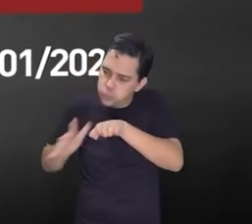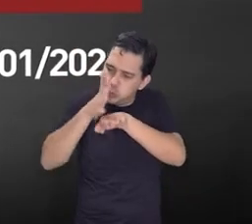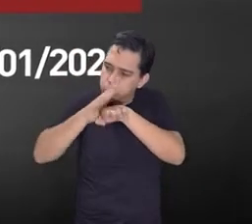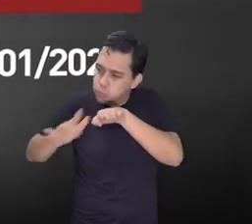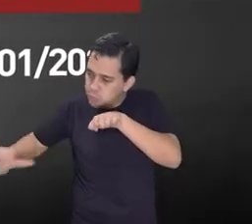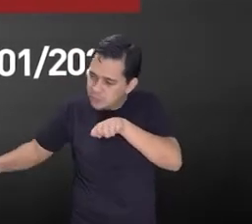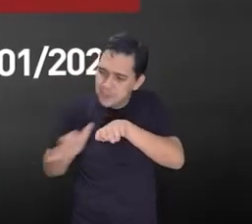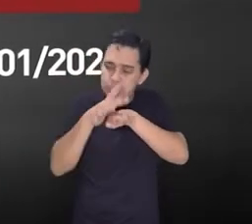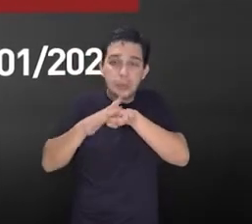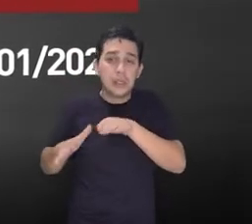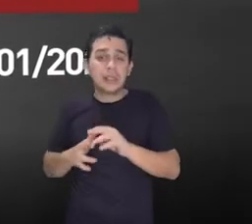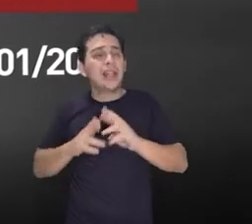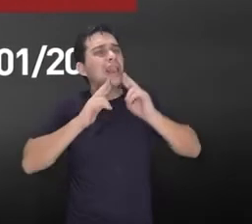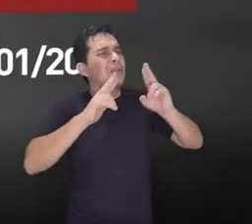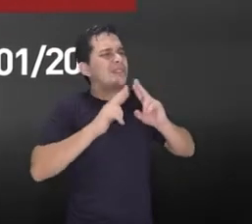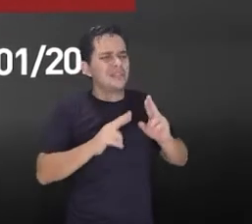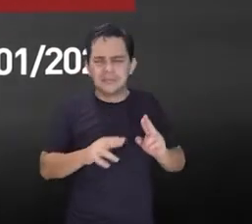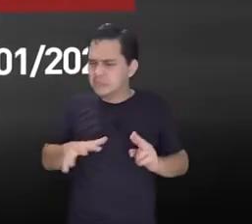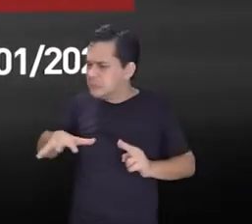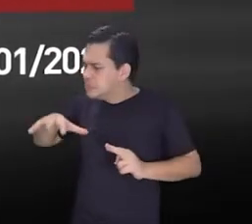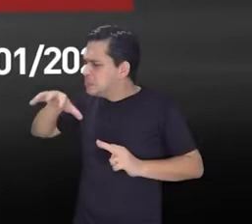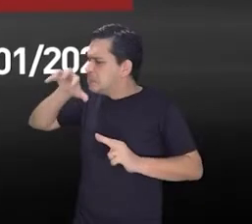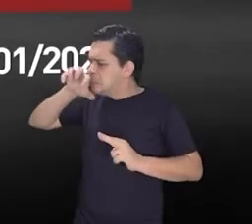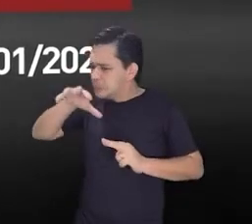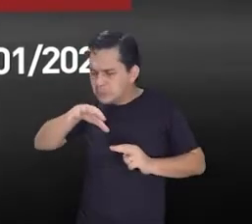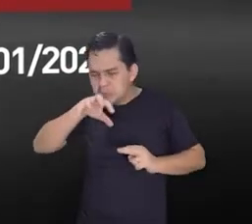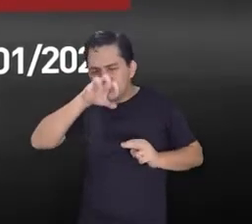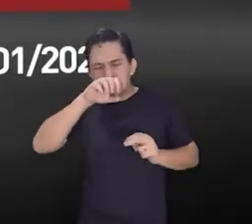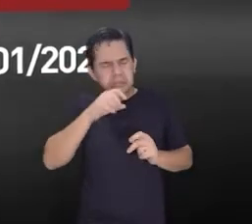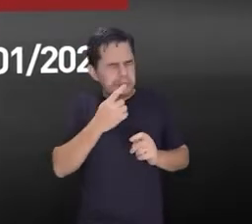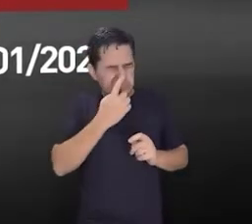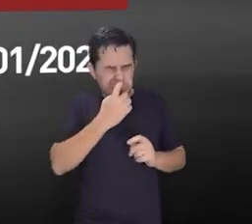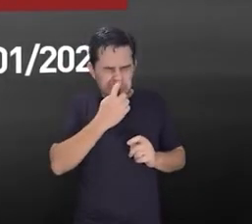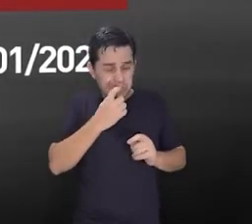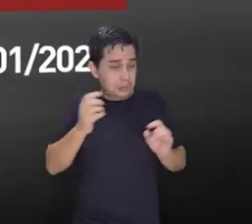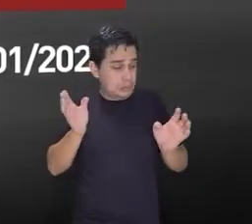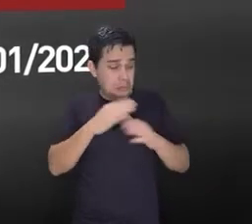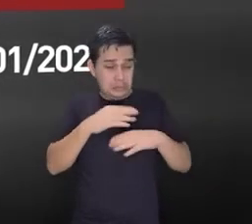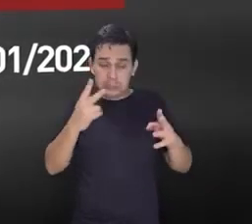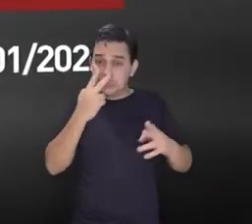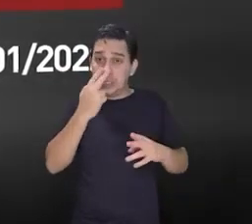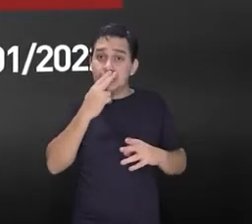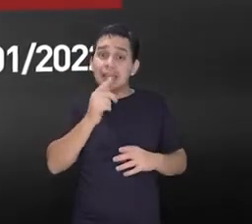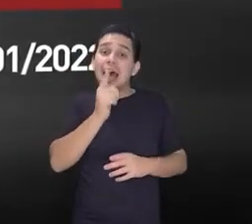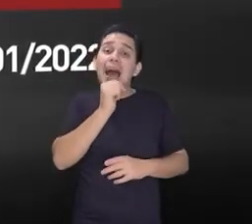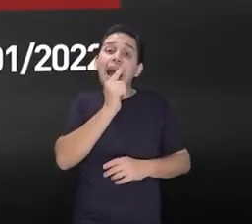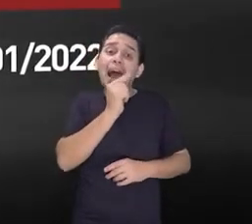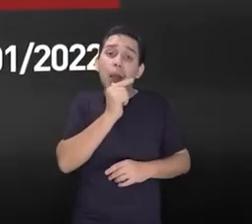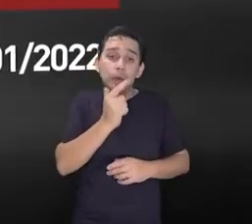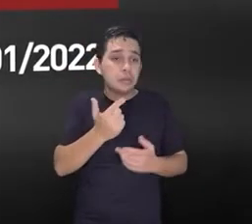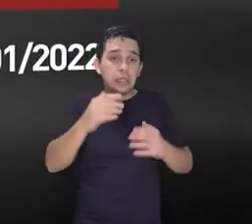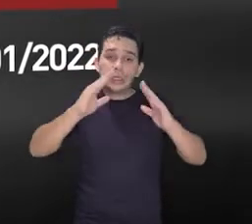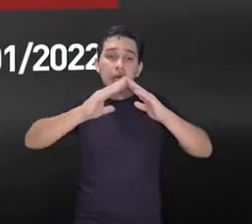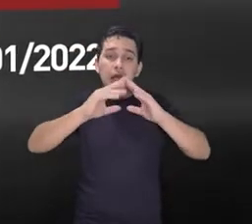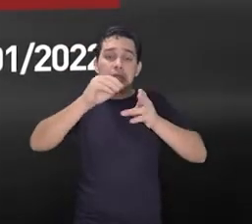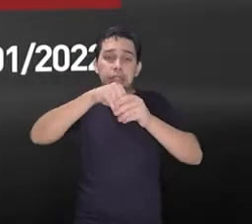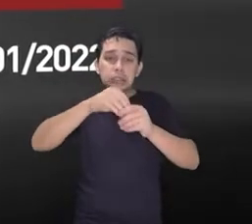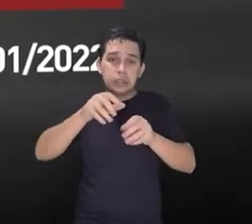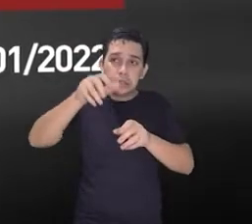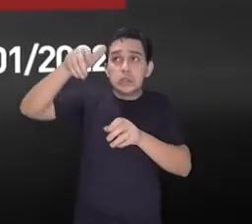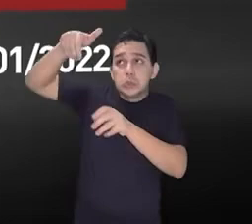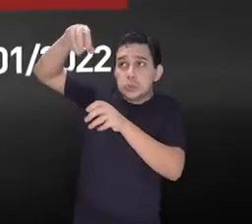reclamando de um cheiro e odor estranhos que fogem ao padrão na água fornecida pelas